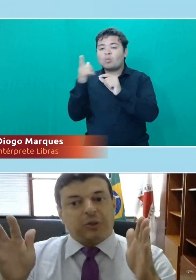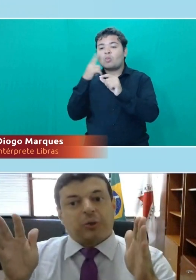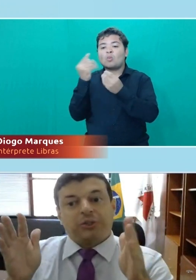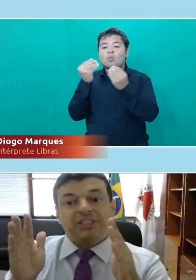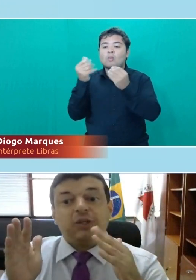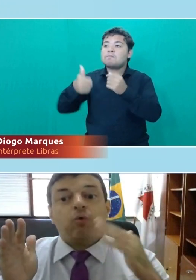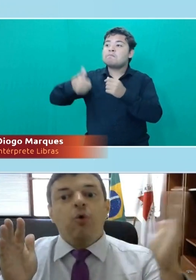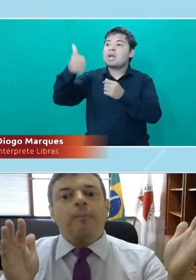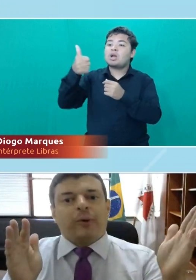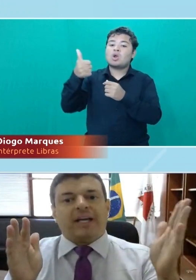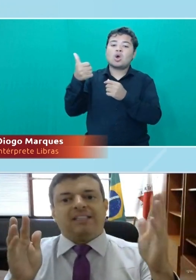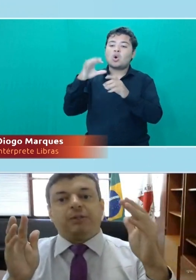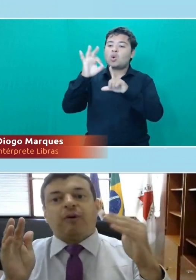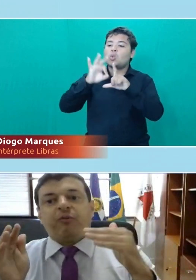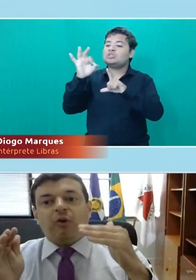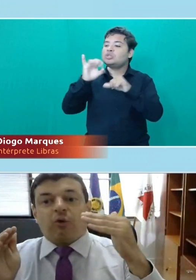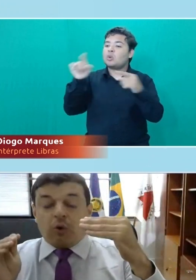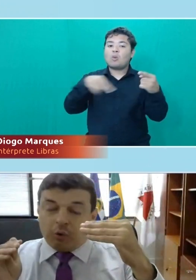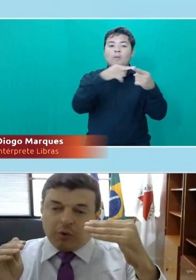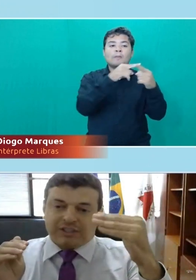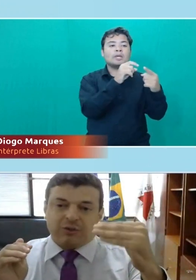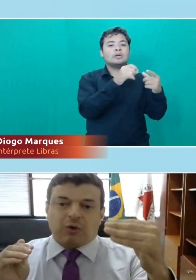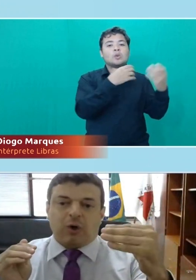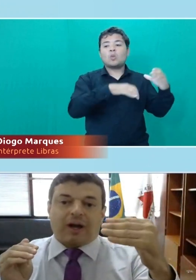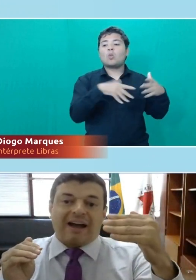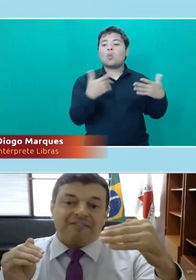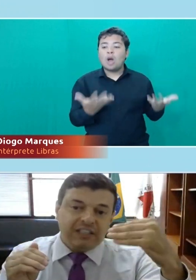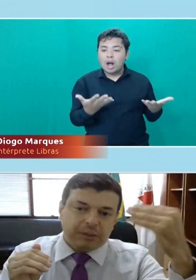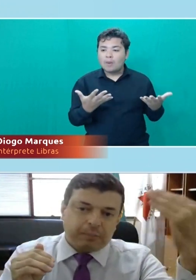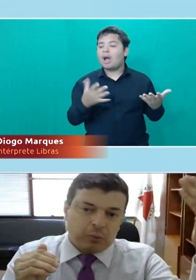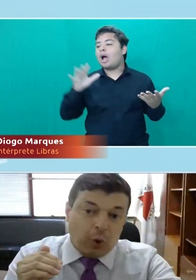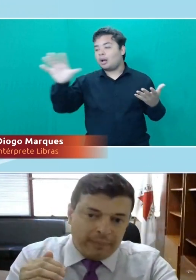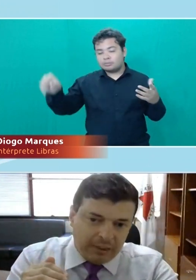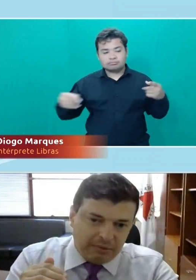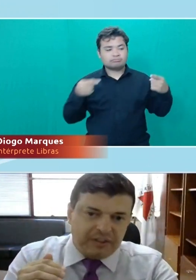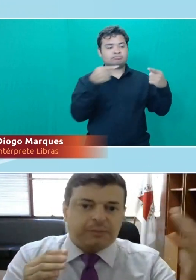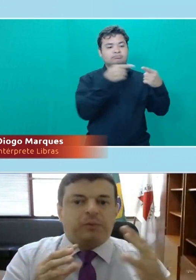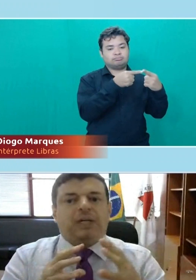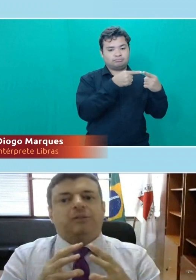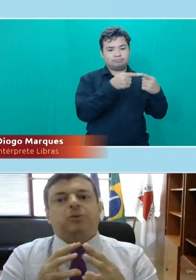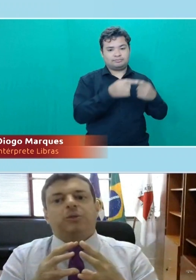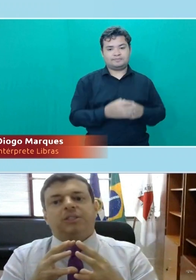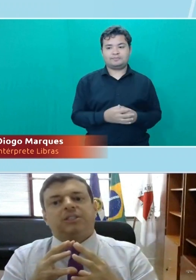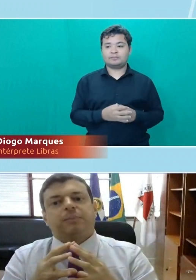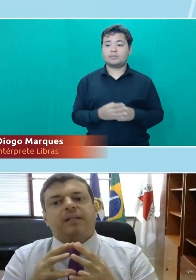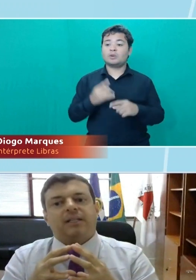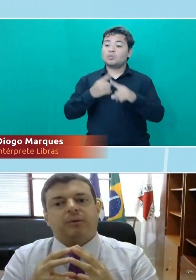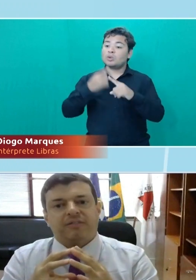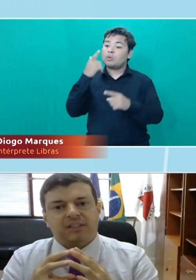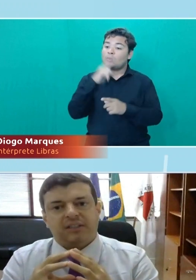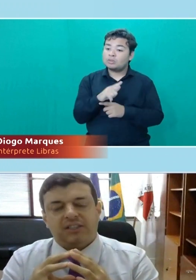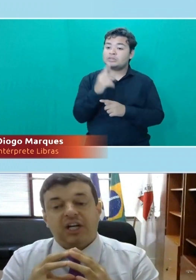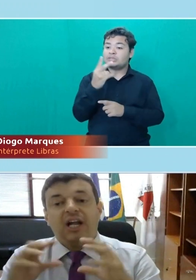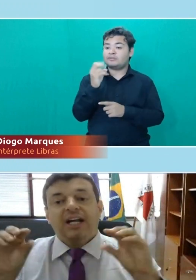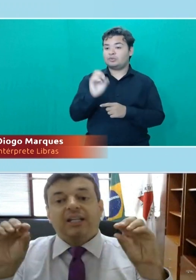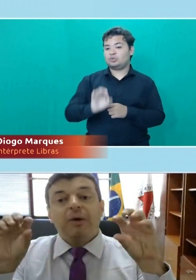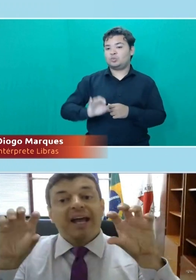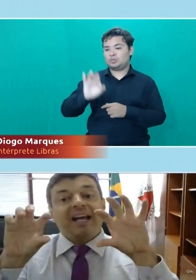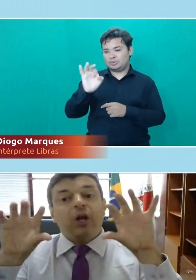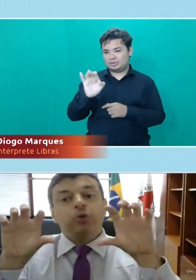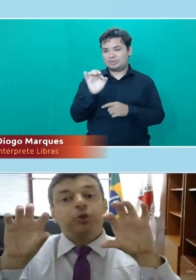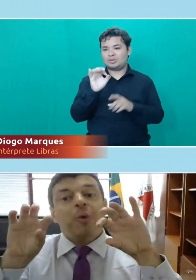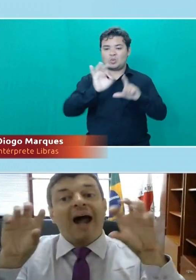desde que eu tenho os dois cotistas, eu cumpro o requisito porque eu consigo colocar, no mínimo, 20% de cotistas para dentro da universidade.